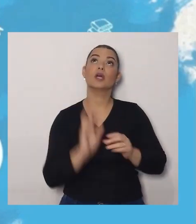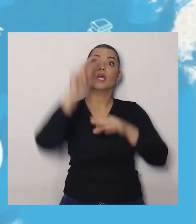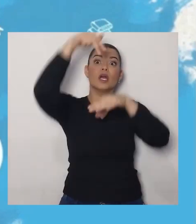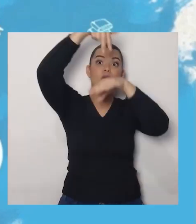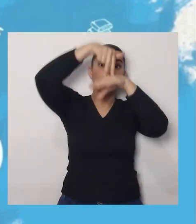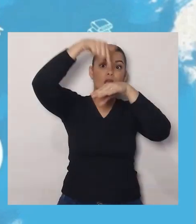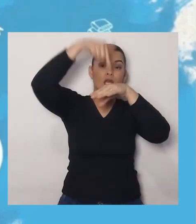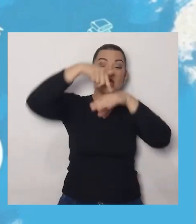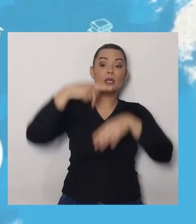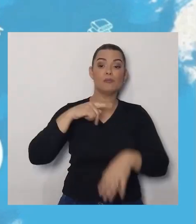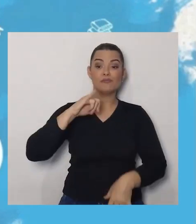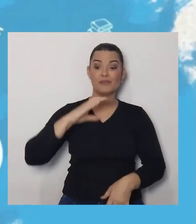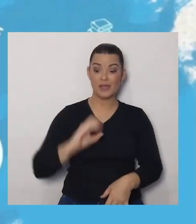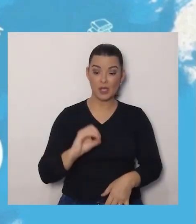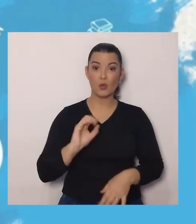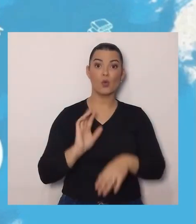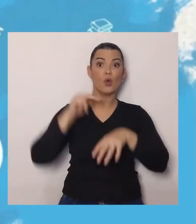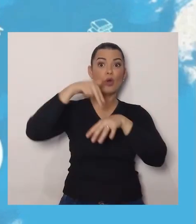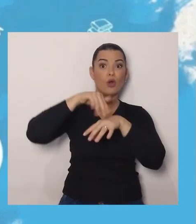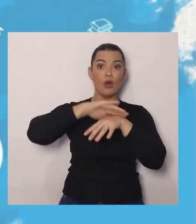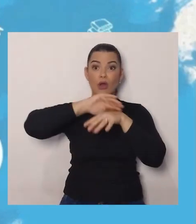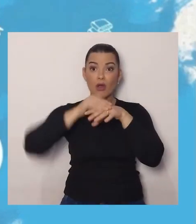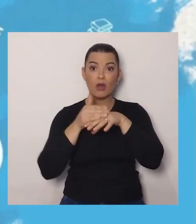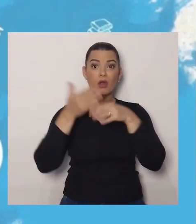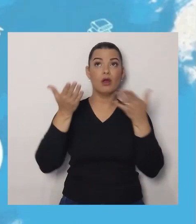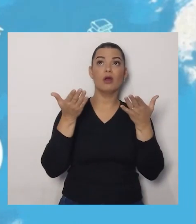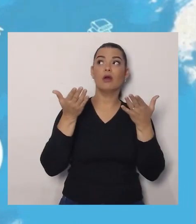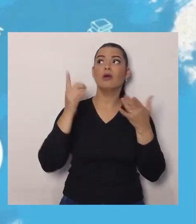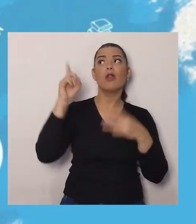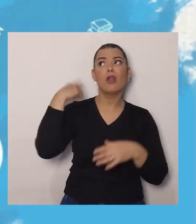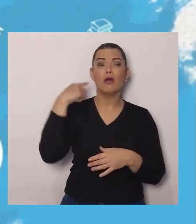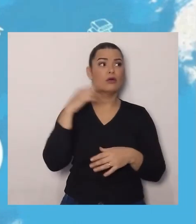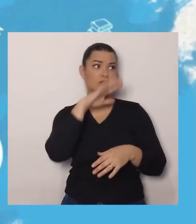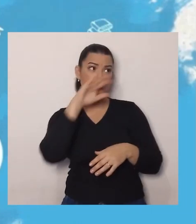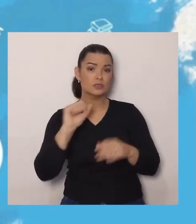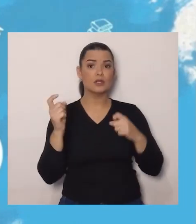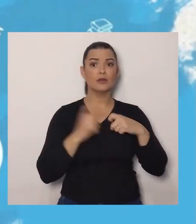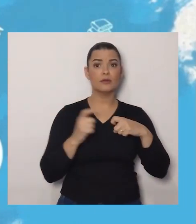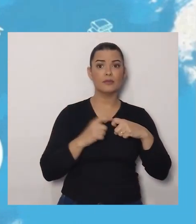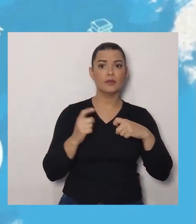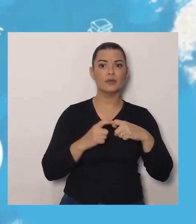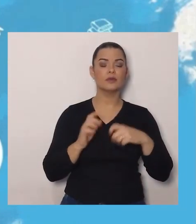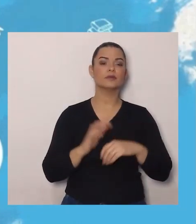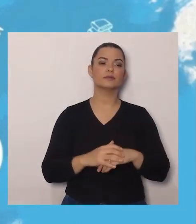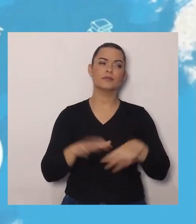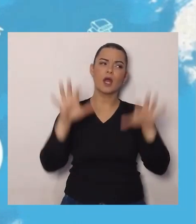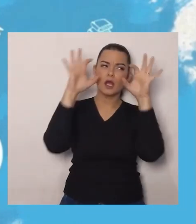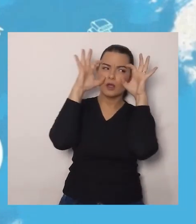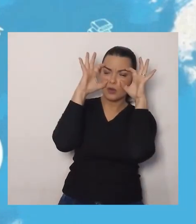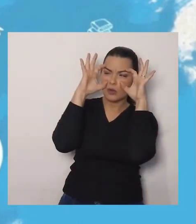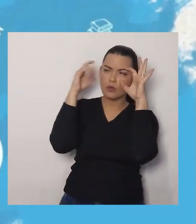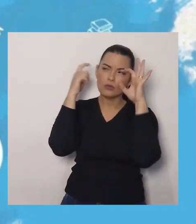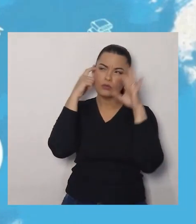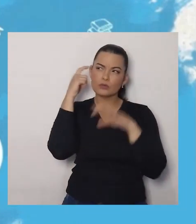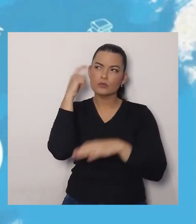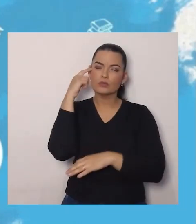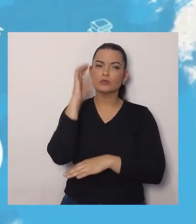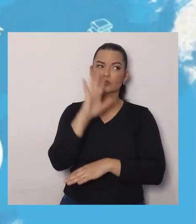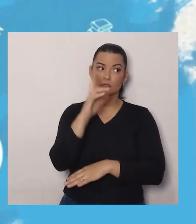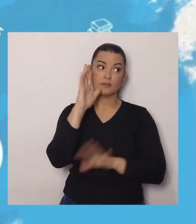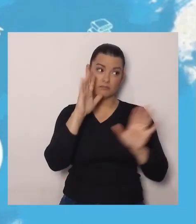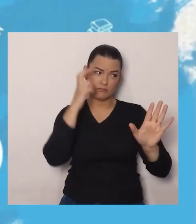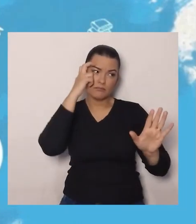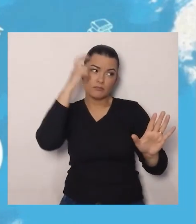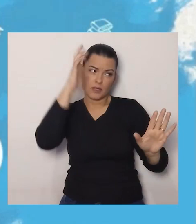morcego é louco, ele é maluco. Vamos chamar um médico. E a sábia coruja fez a última